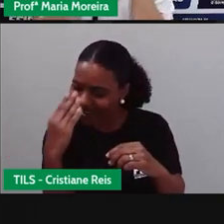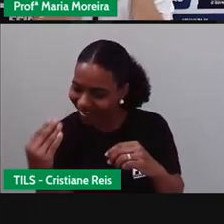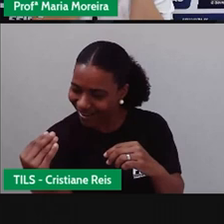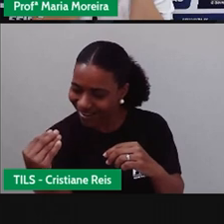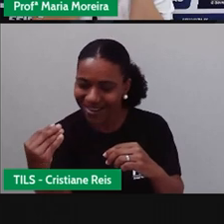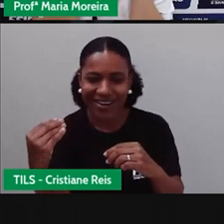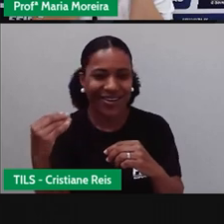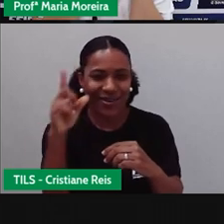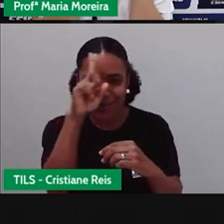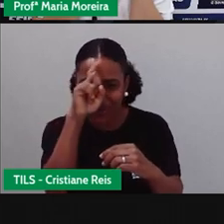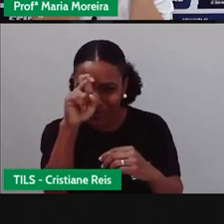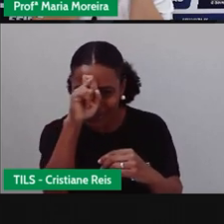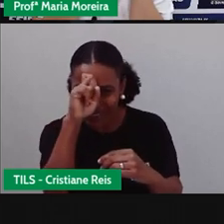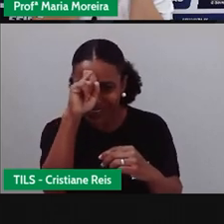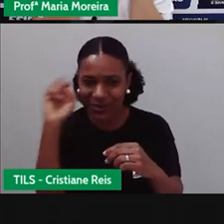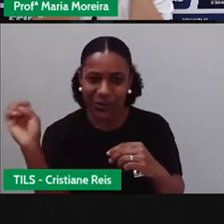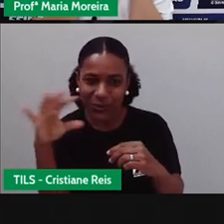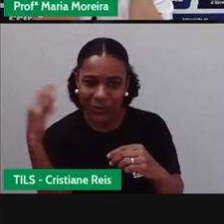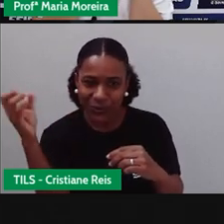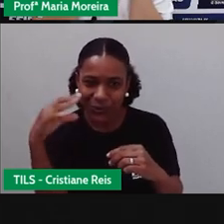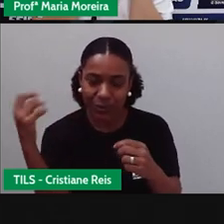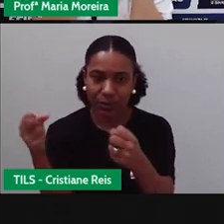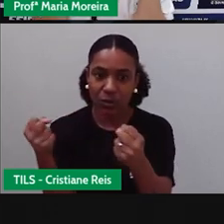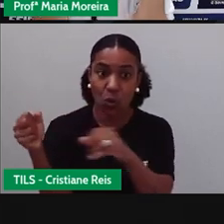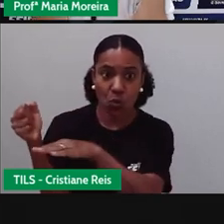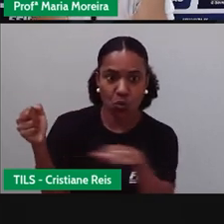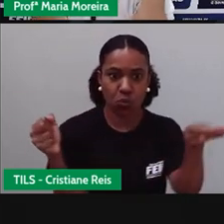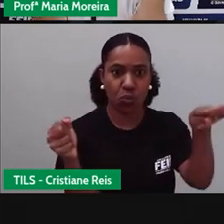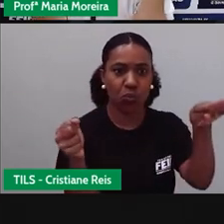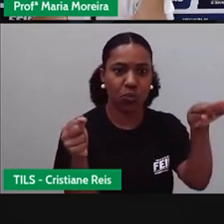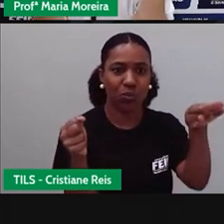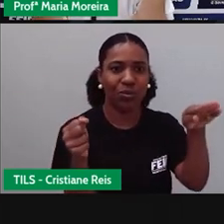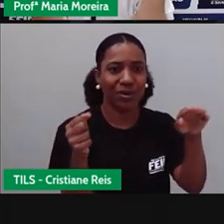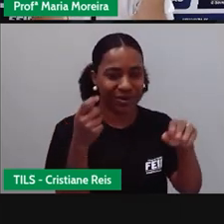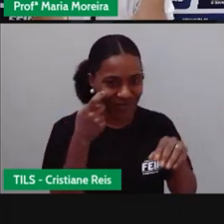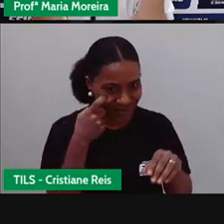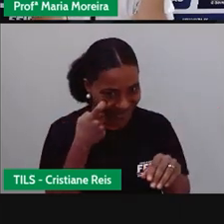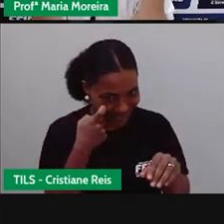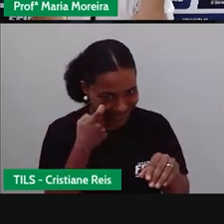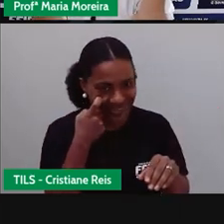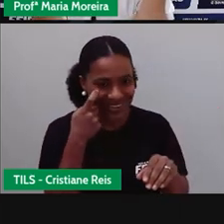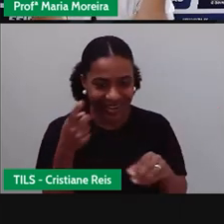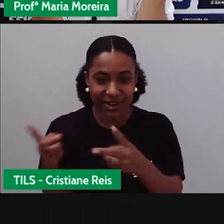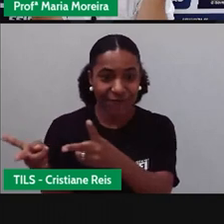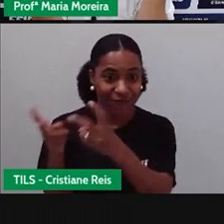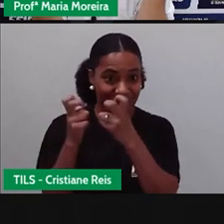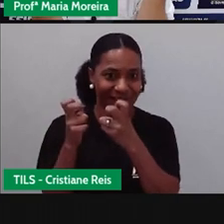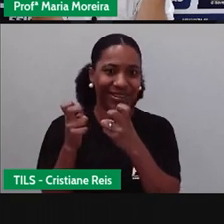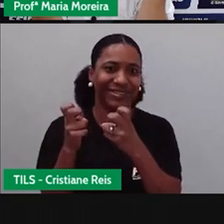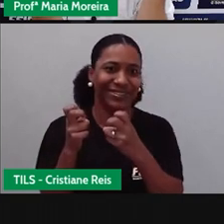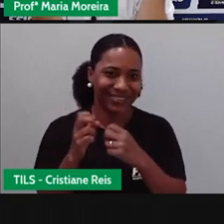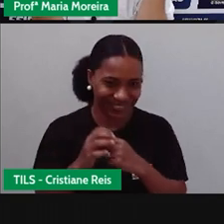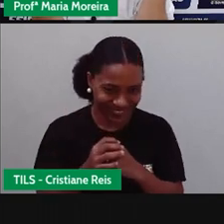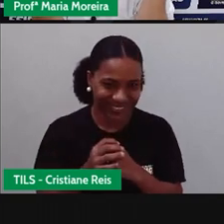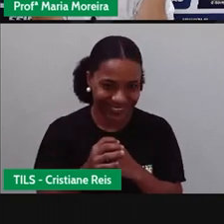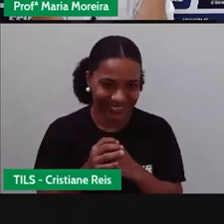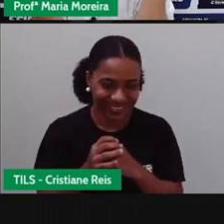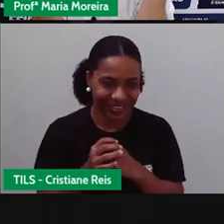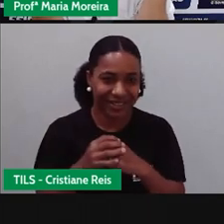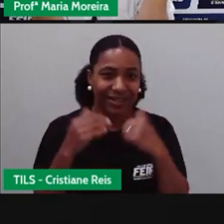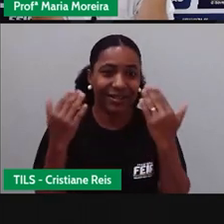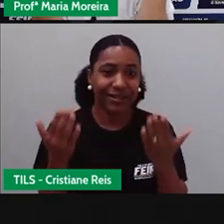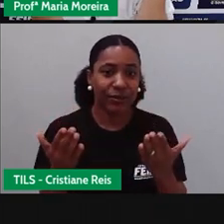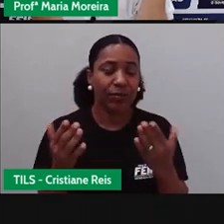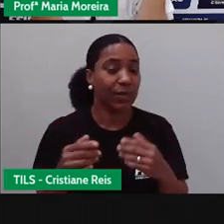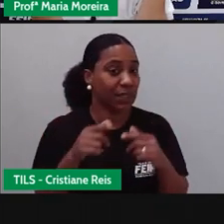iria visualizar que a ambulância iria conseguir fazer o quê? A leitura. E aí, é o quê? Uma linguagem verbal. Mas,